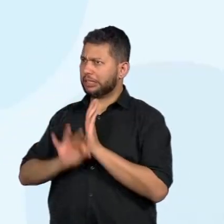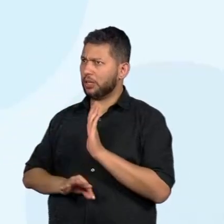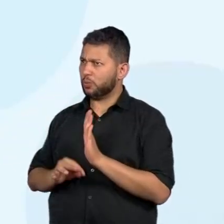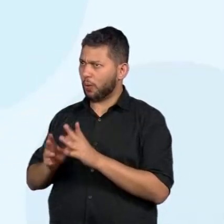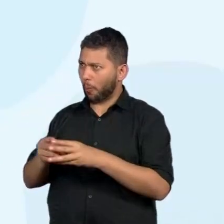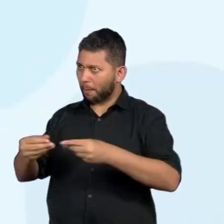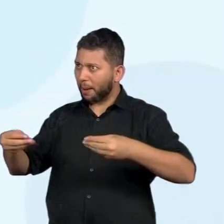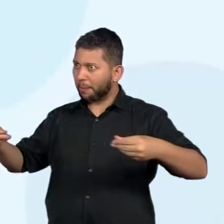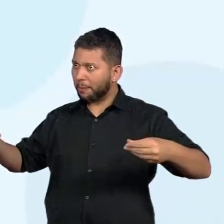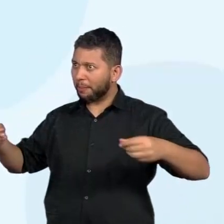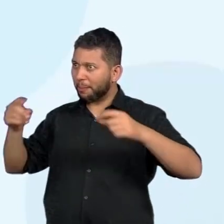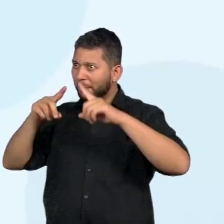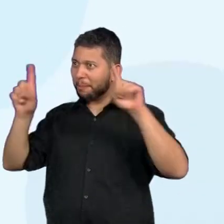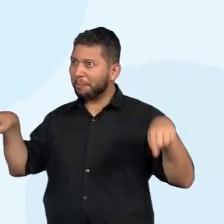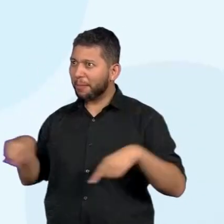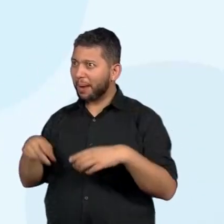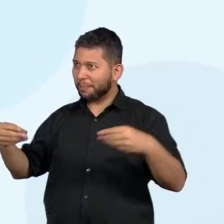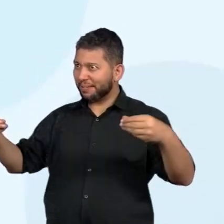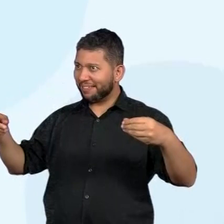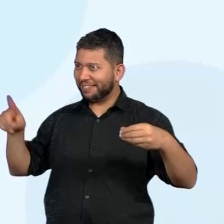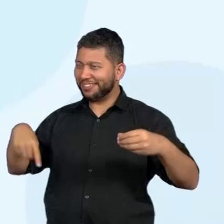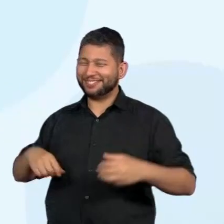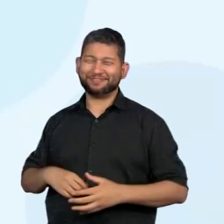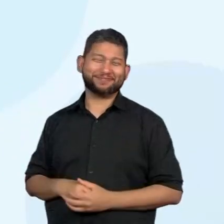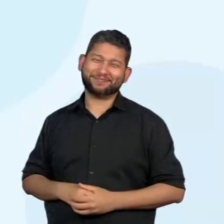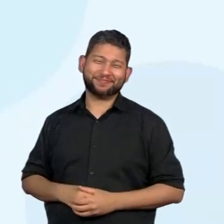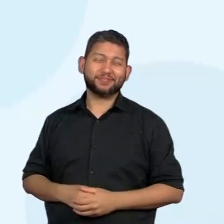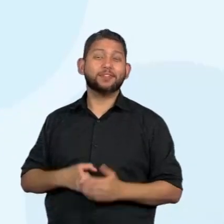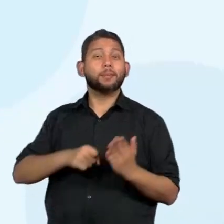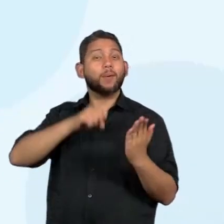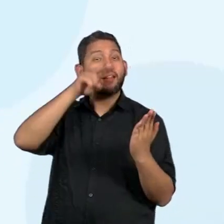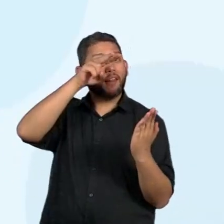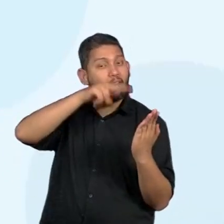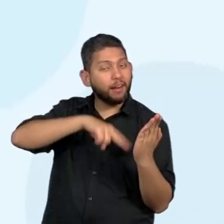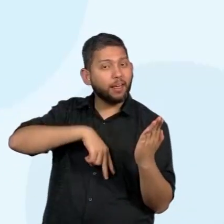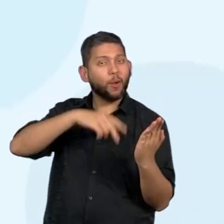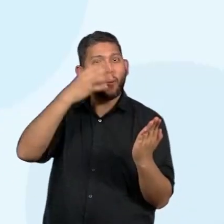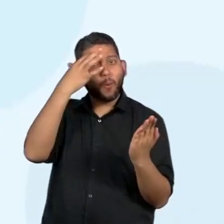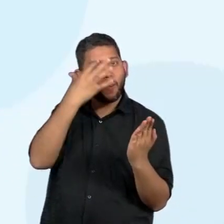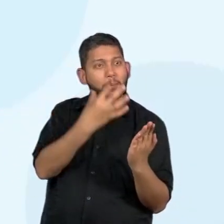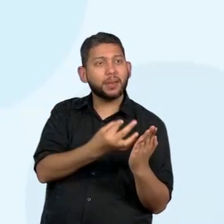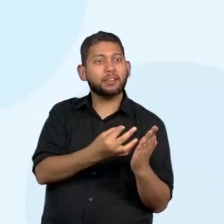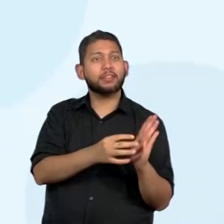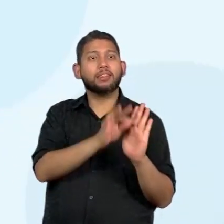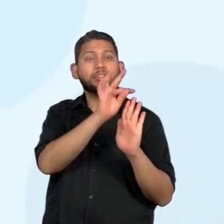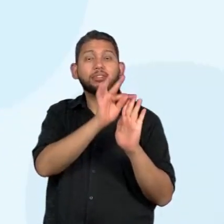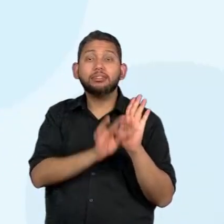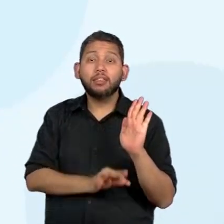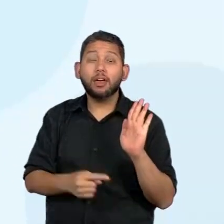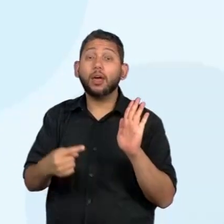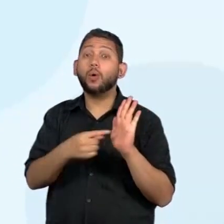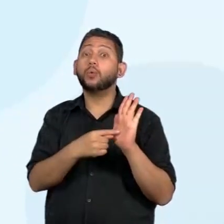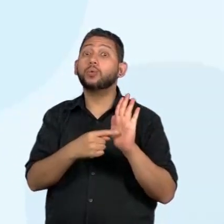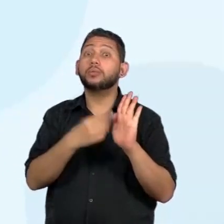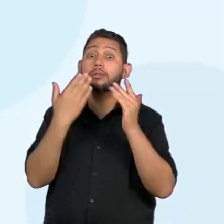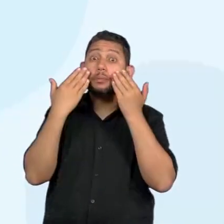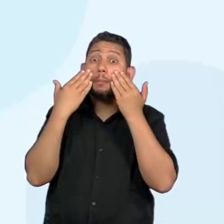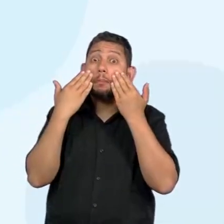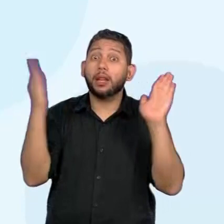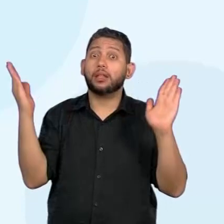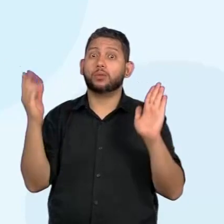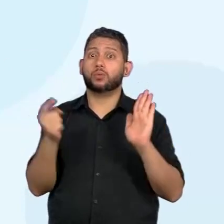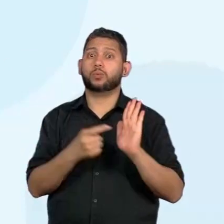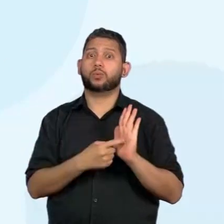O objetivo da aula, Pronto, qual é? Ler e compreender, leitura e compreensão de informações explícitas em